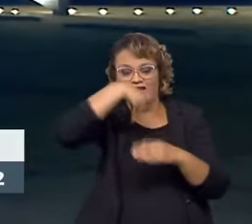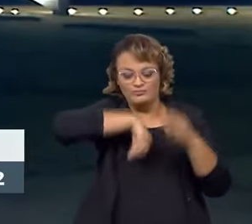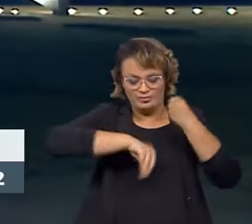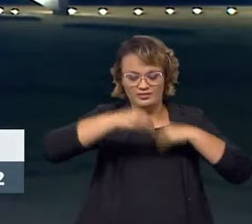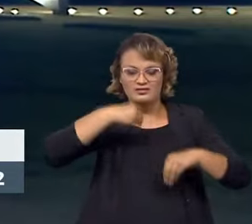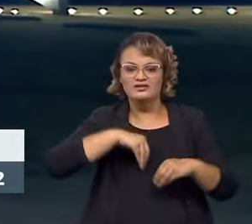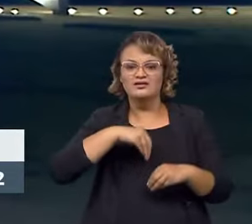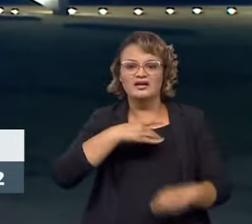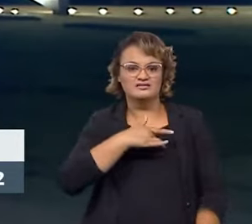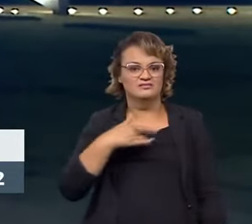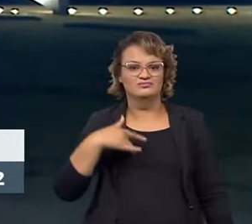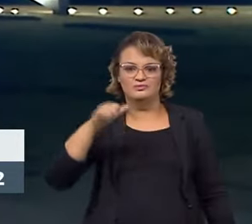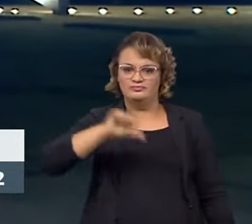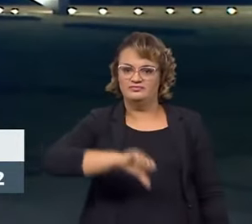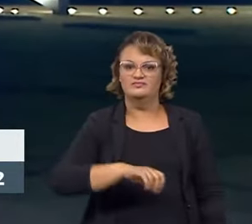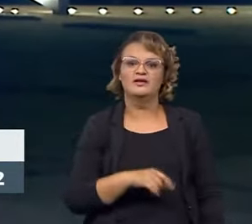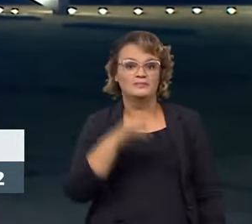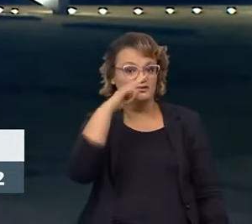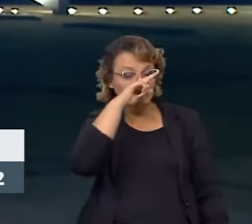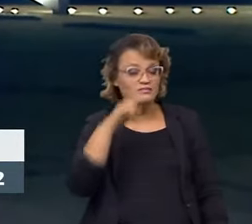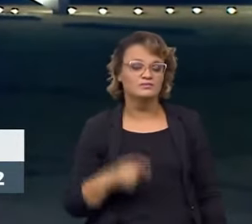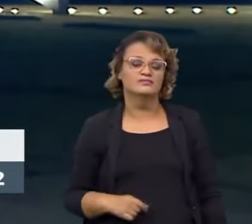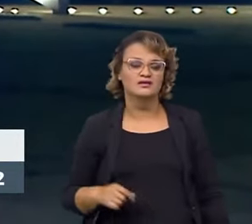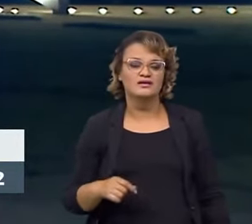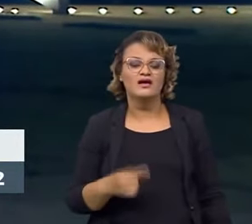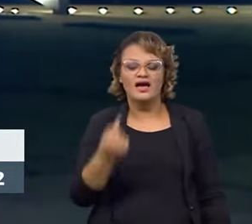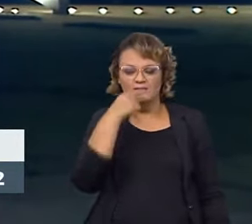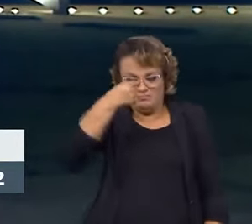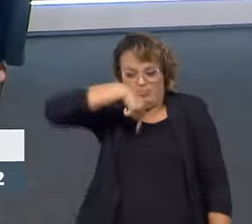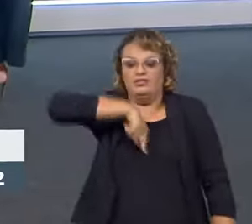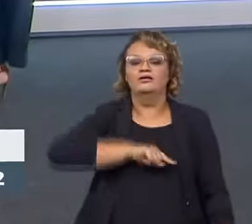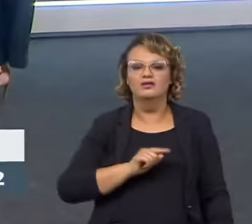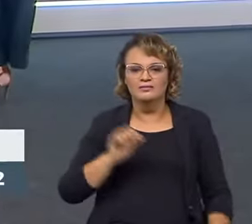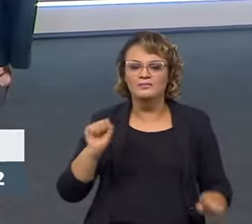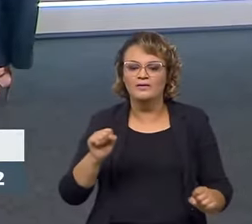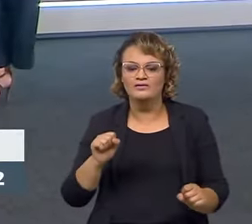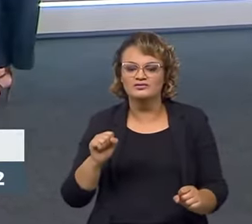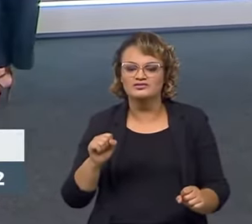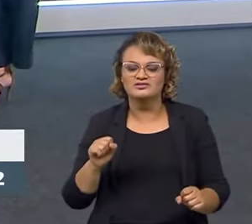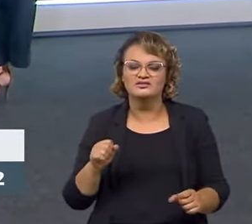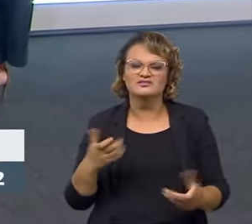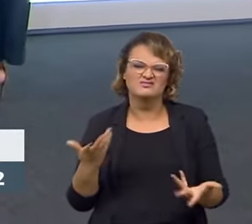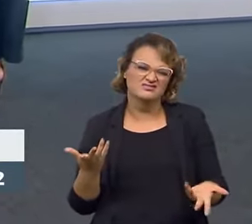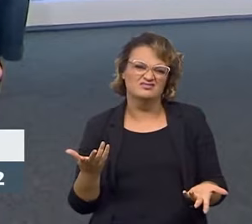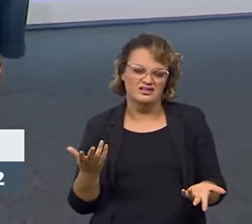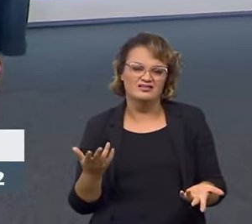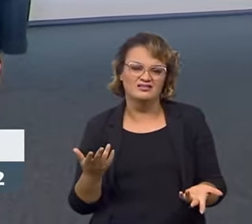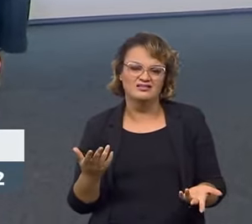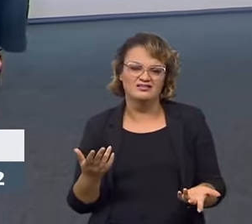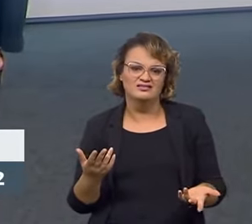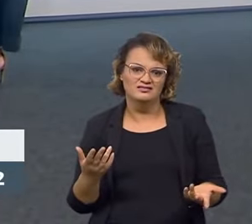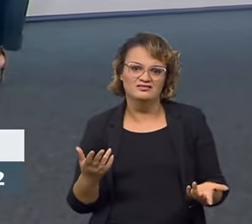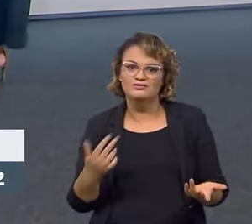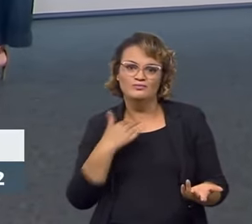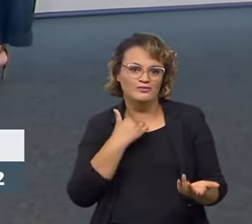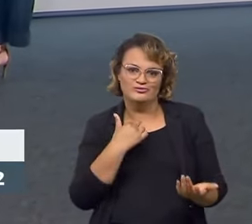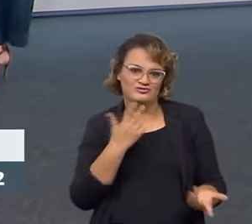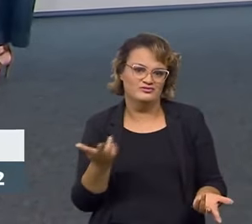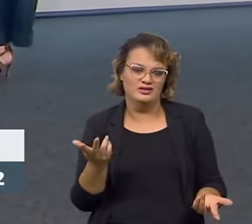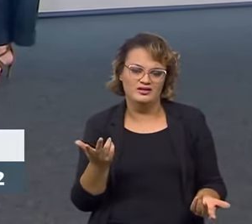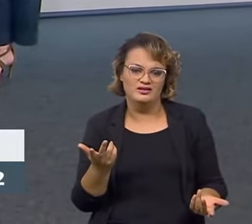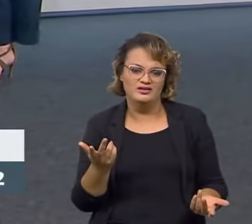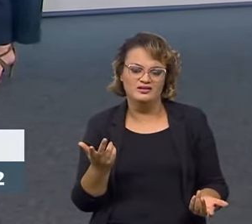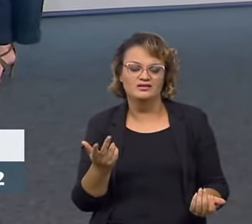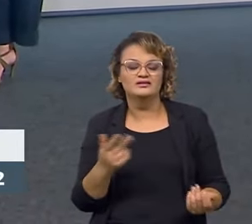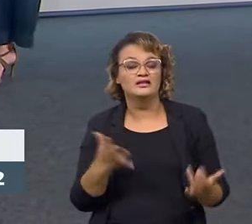não tem preço na saúde dos nossos filhos. É um perigo. E aí, vai engolir um negócio, vai sair pedaço. Quer dizer, a gente não pode brincar nesse sentido. Nunca. A gente tem